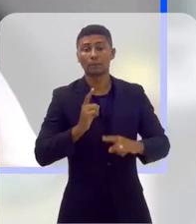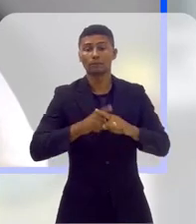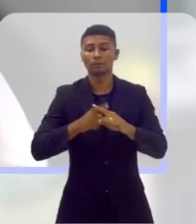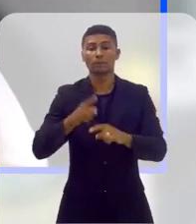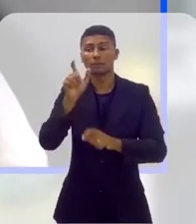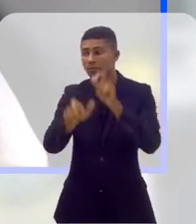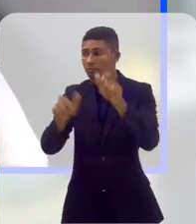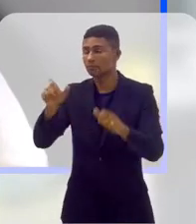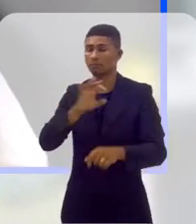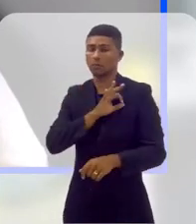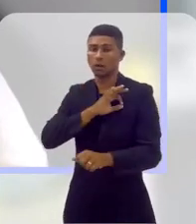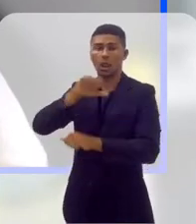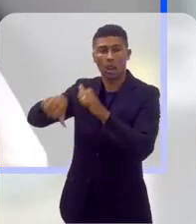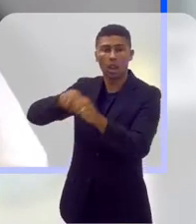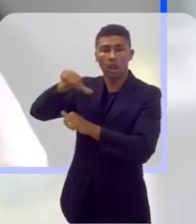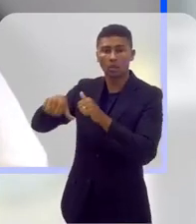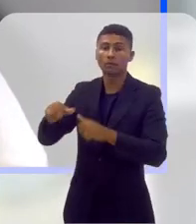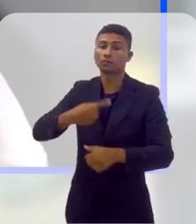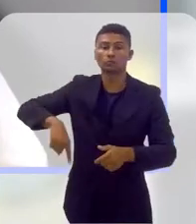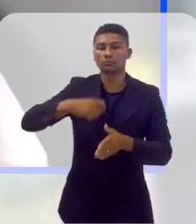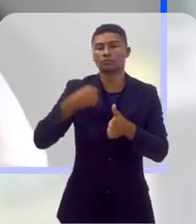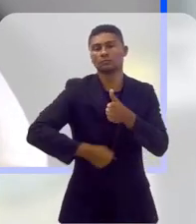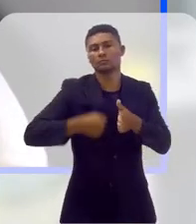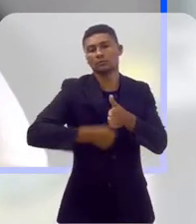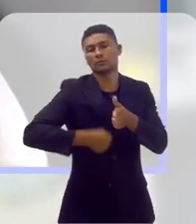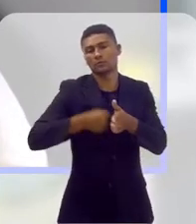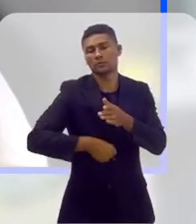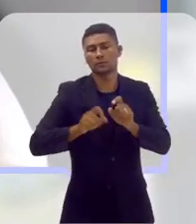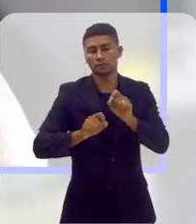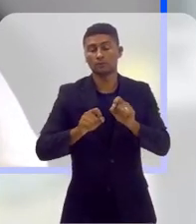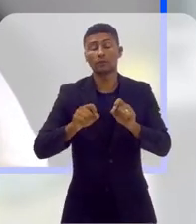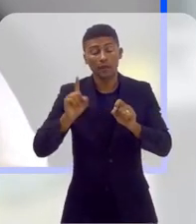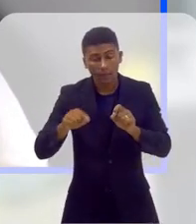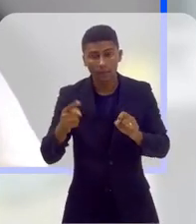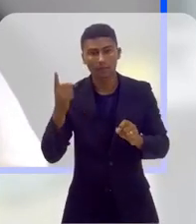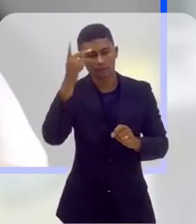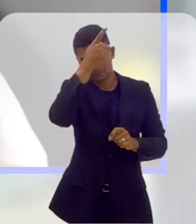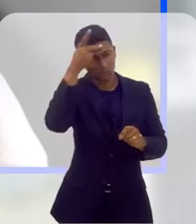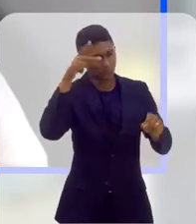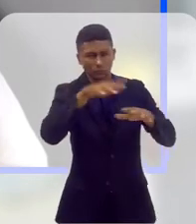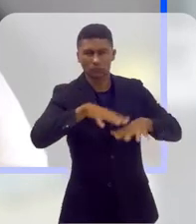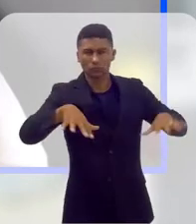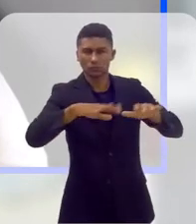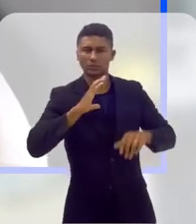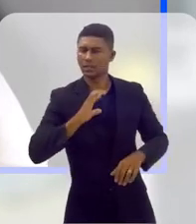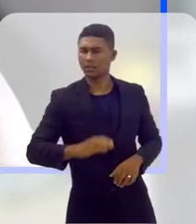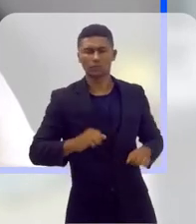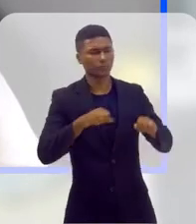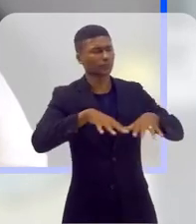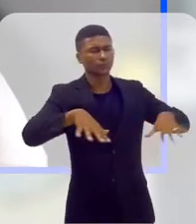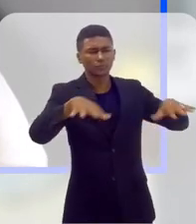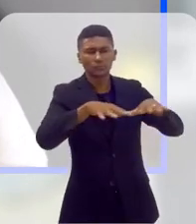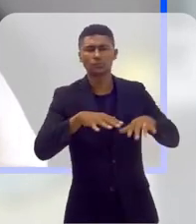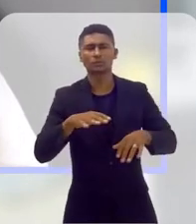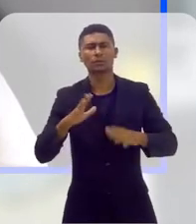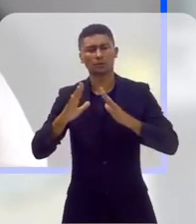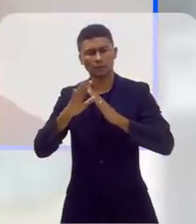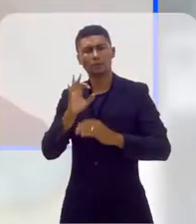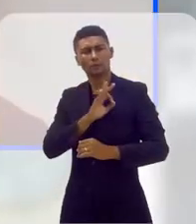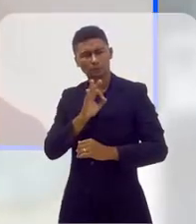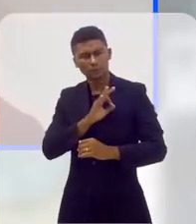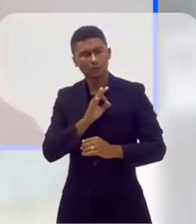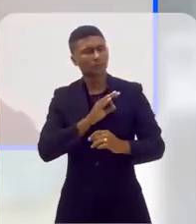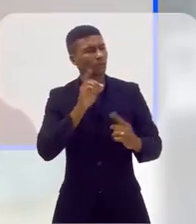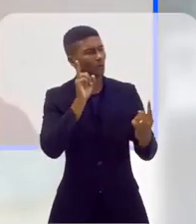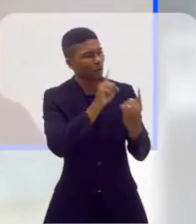desde muito tempo, é para que todas as delegacias recebam com qualidade todas e todos os cidadãos, todas e todos, inclusive os